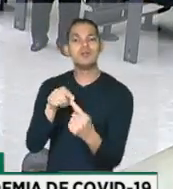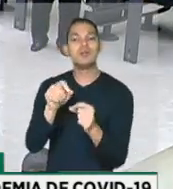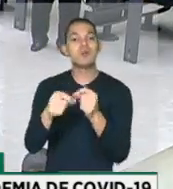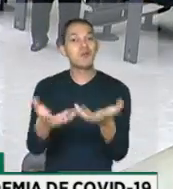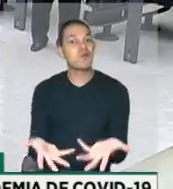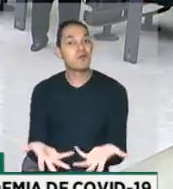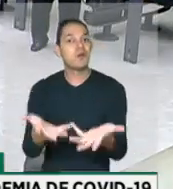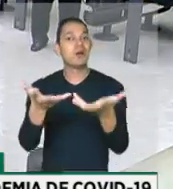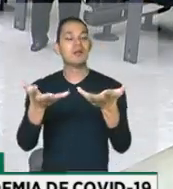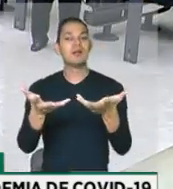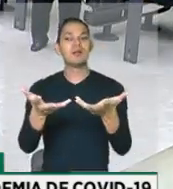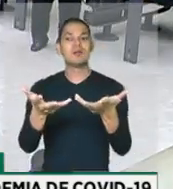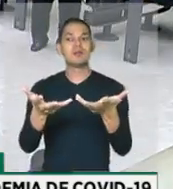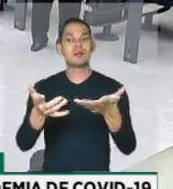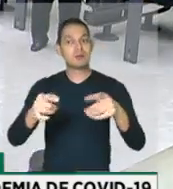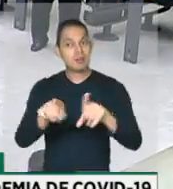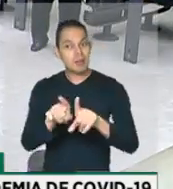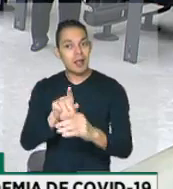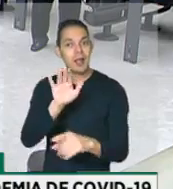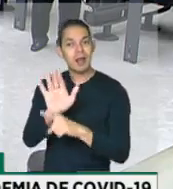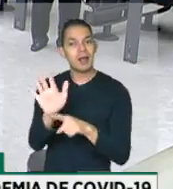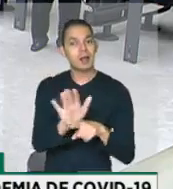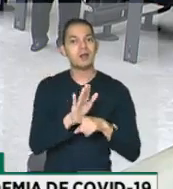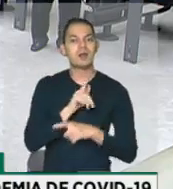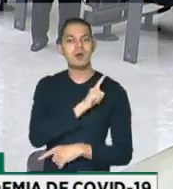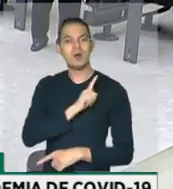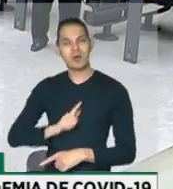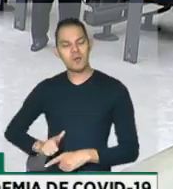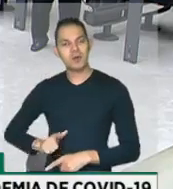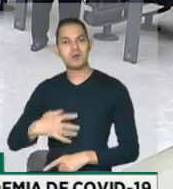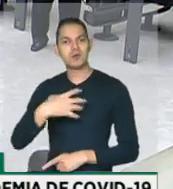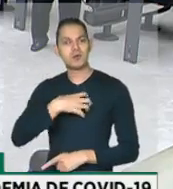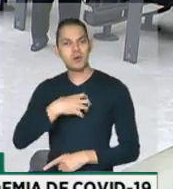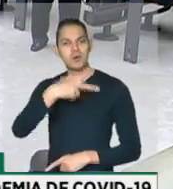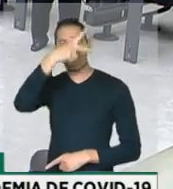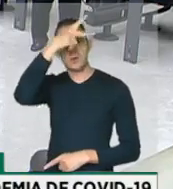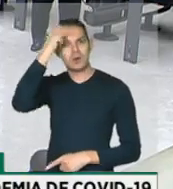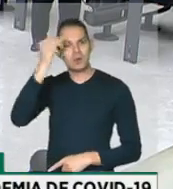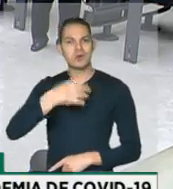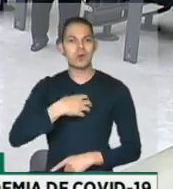fortalecer e favorecer para que os governadores tenham condição, os prefeitos